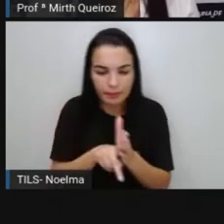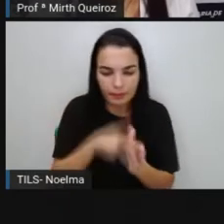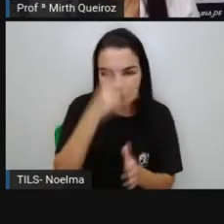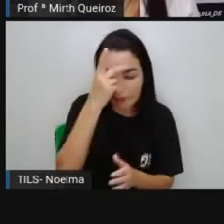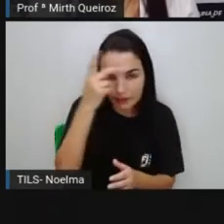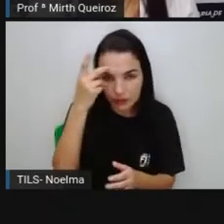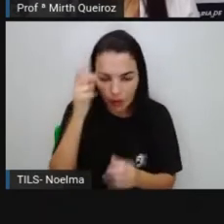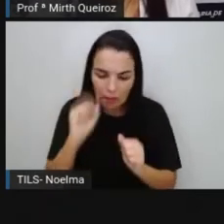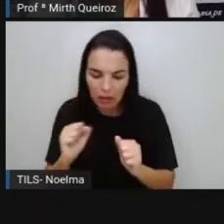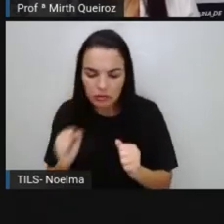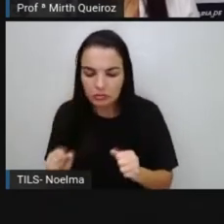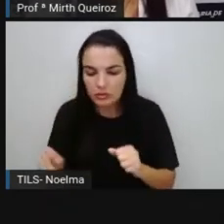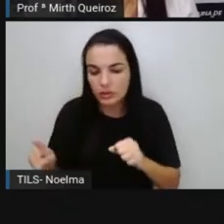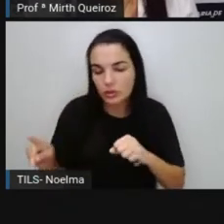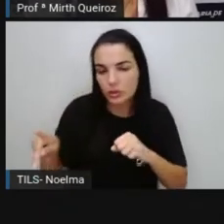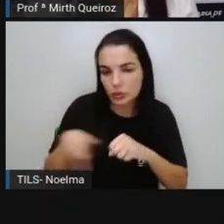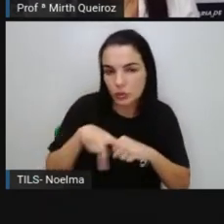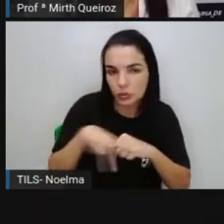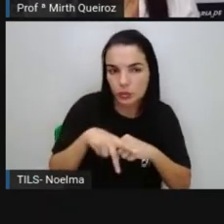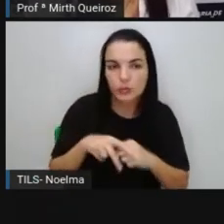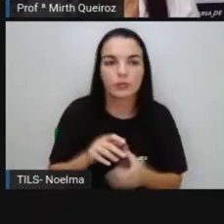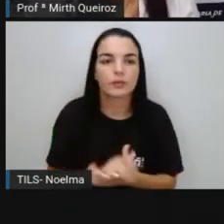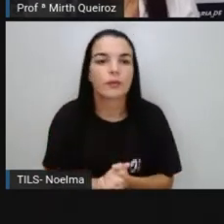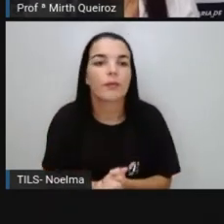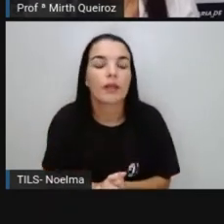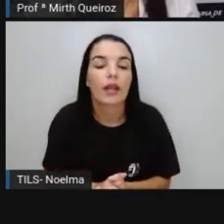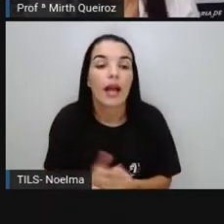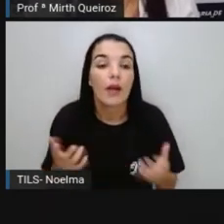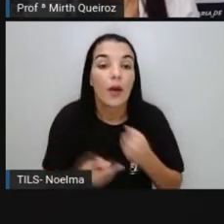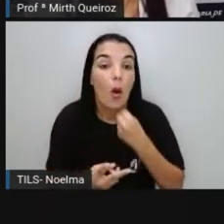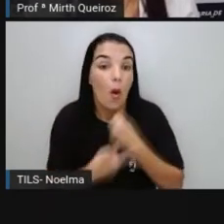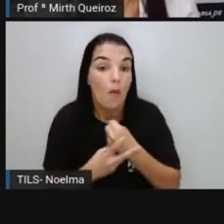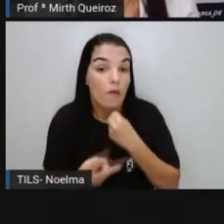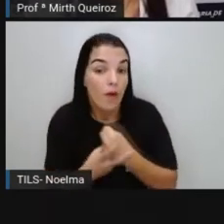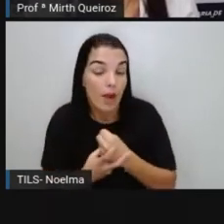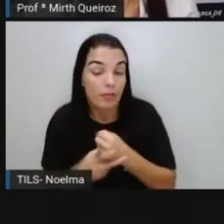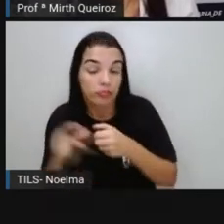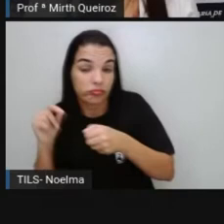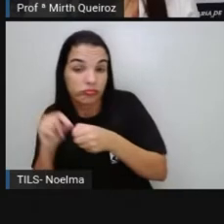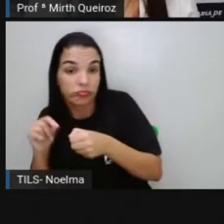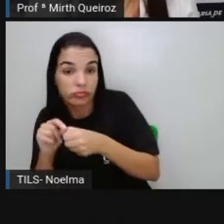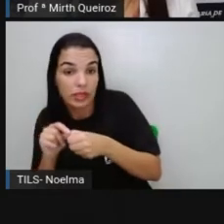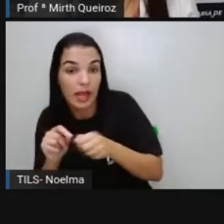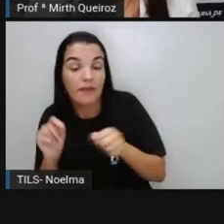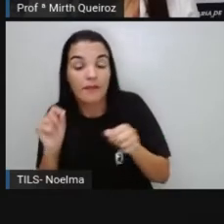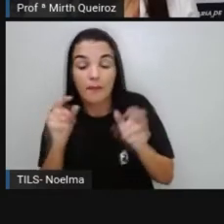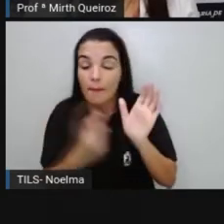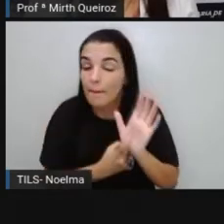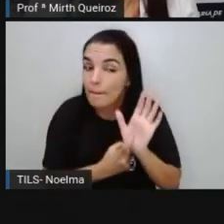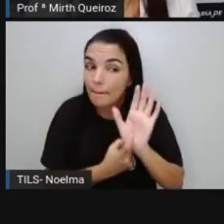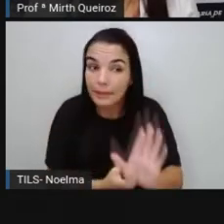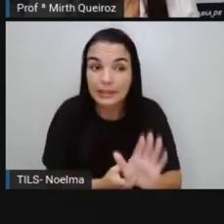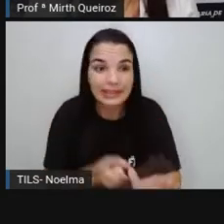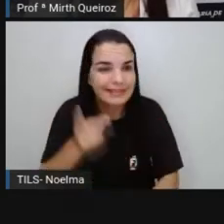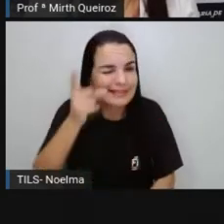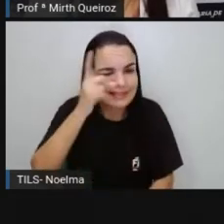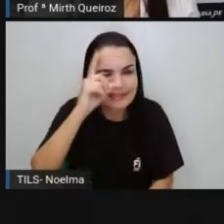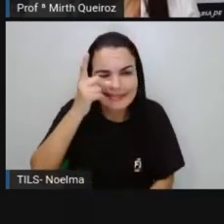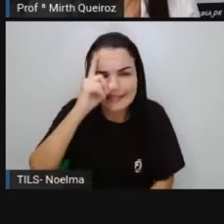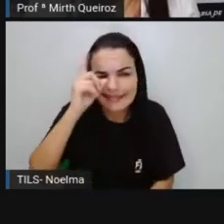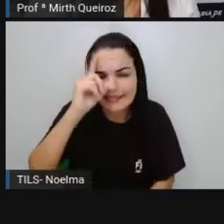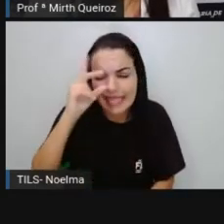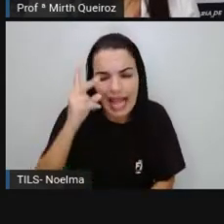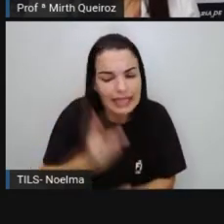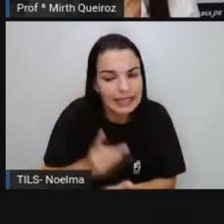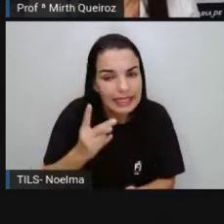substantivos aí, né? O verbo de ação, ele vai aparecer predominantemente. Por que que a gente fala